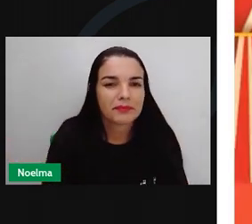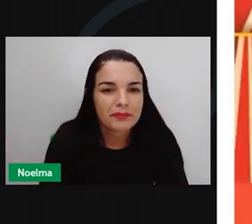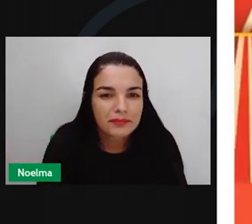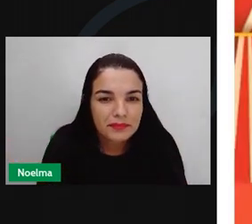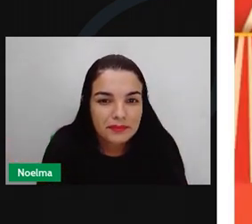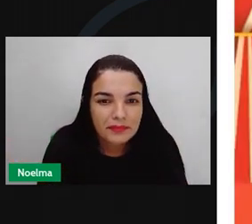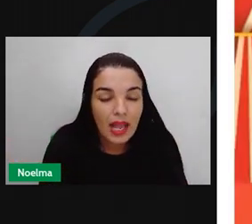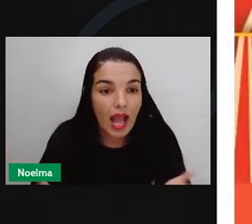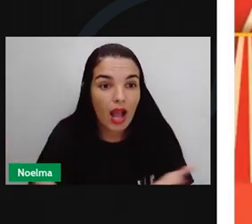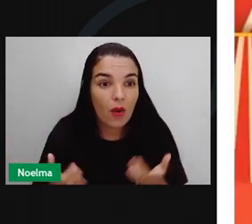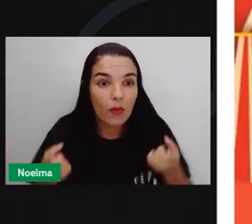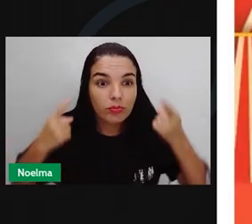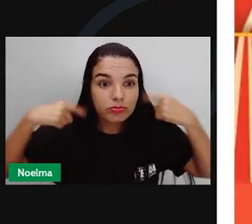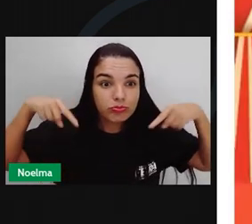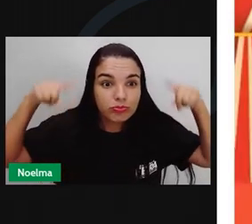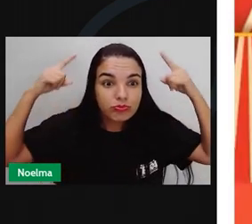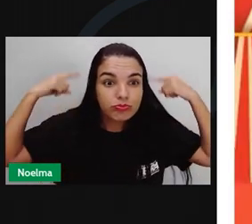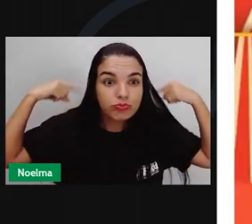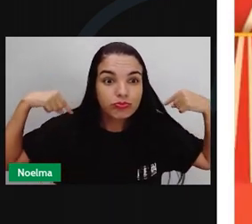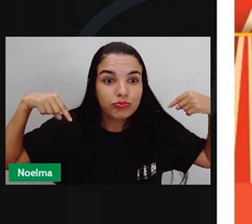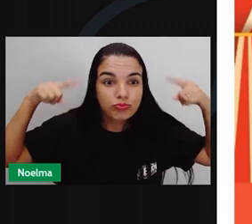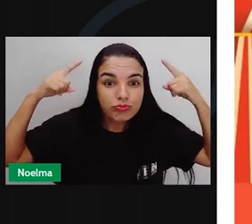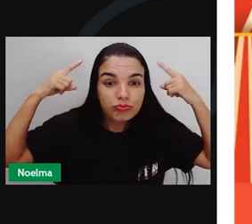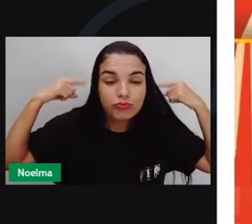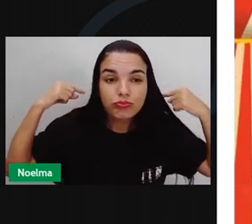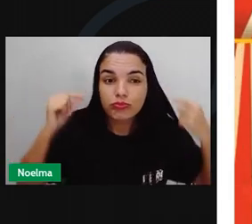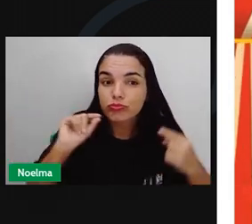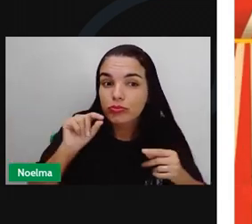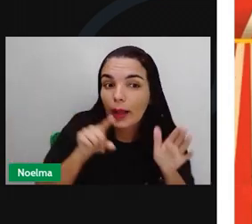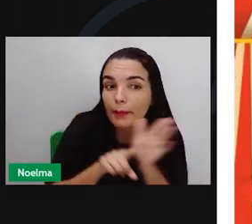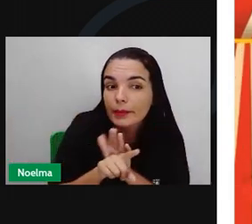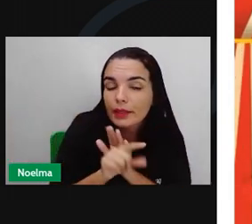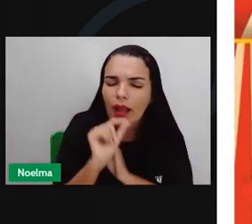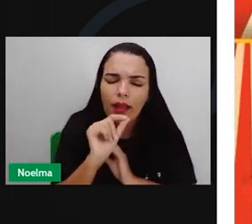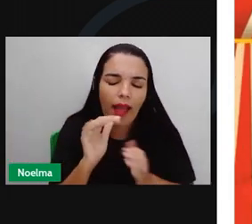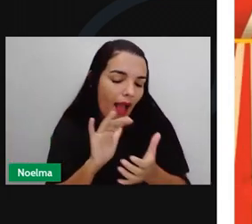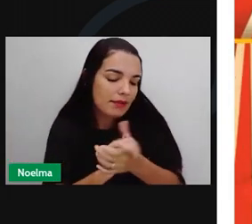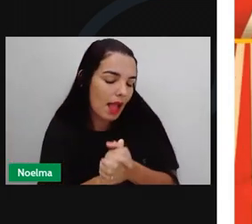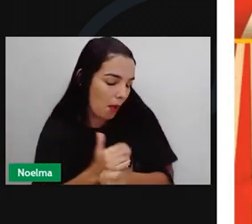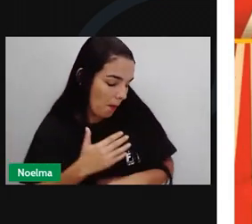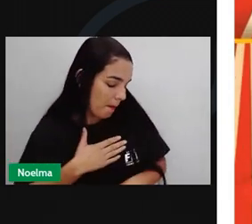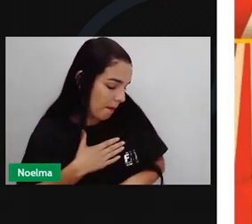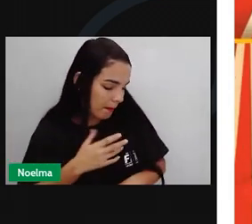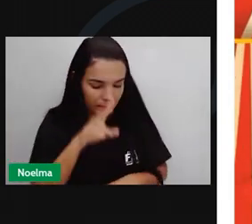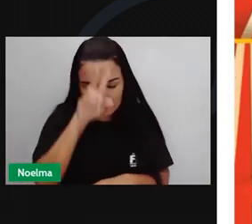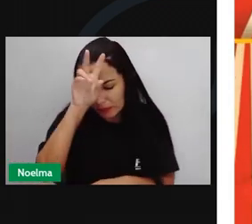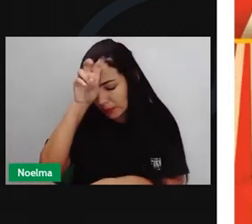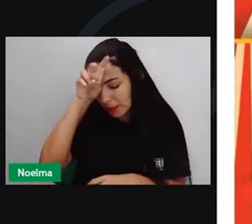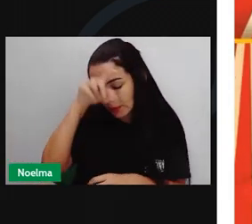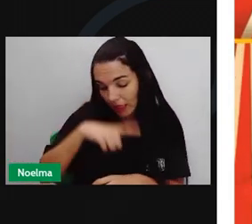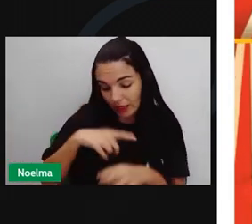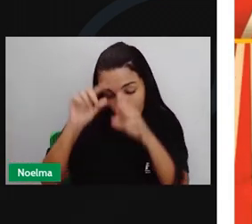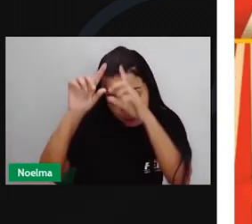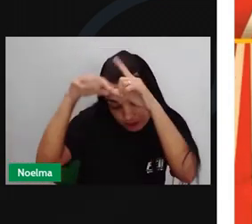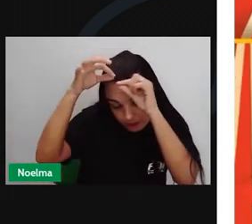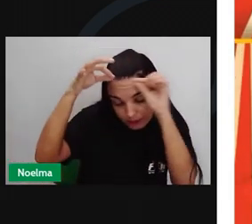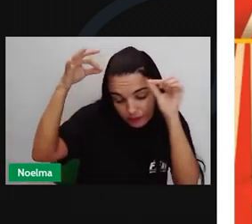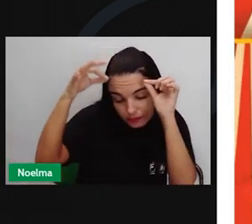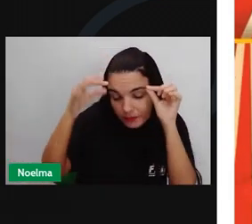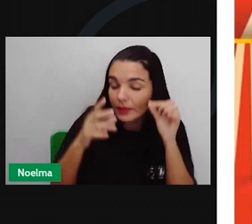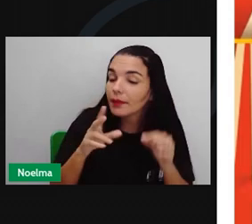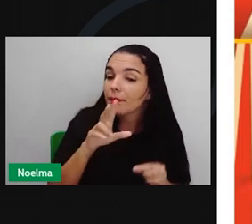Foi passando então o carneiro. E Dona Baratinha perguntou. Quem quer casar com a dona baratinha que tem fita no cabelo